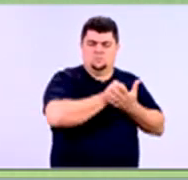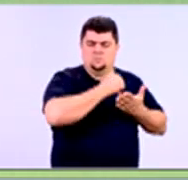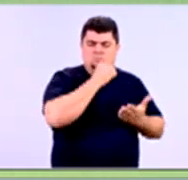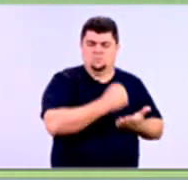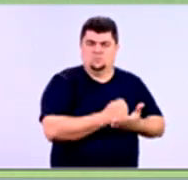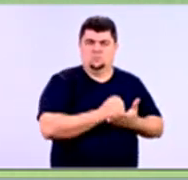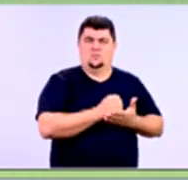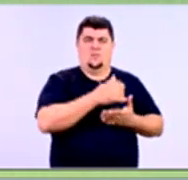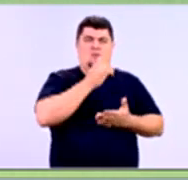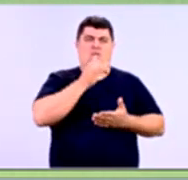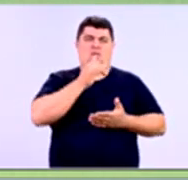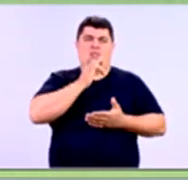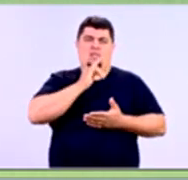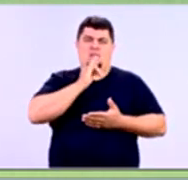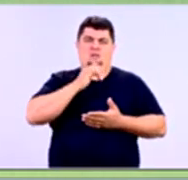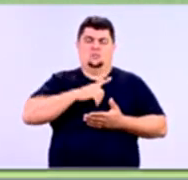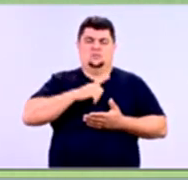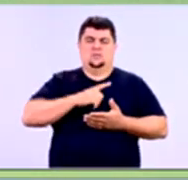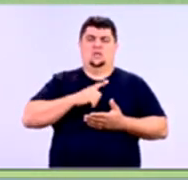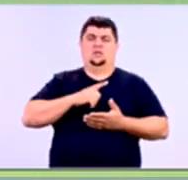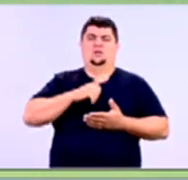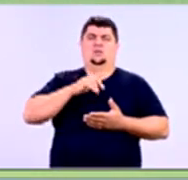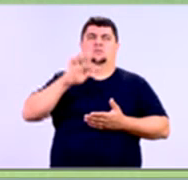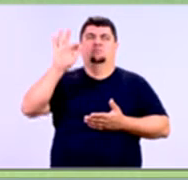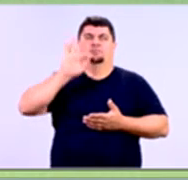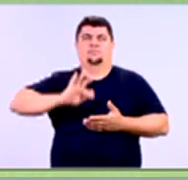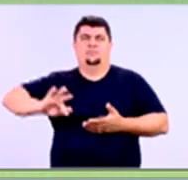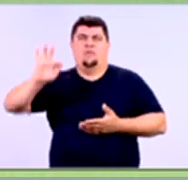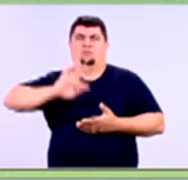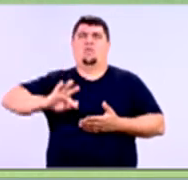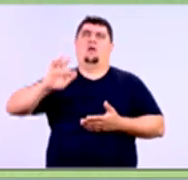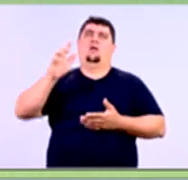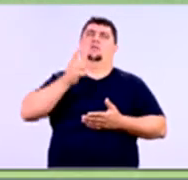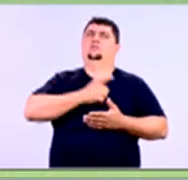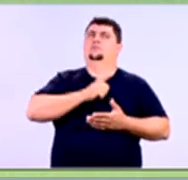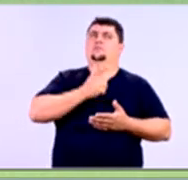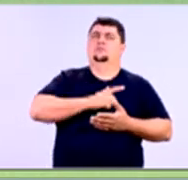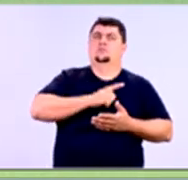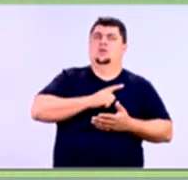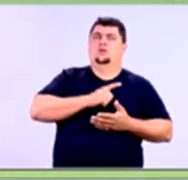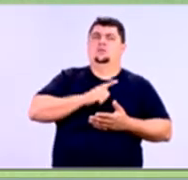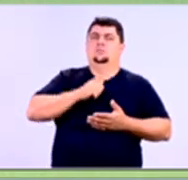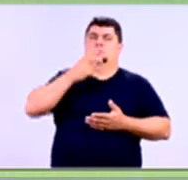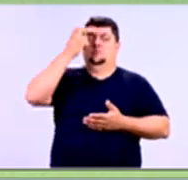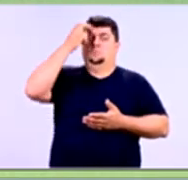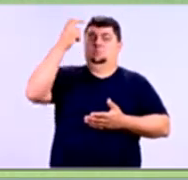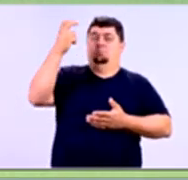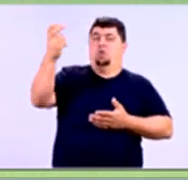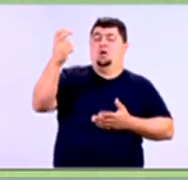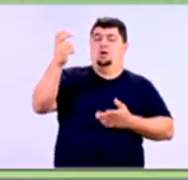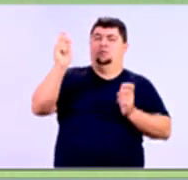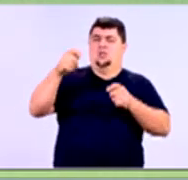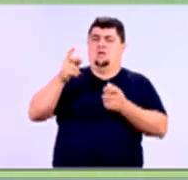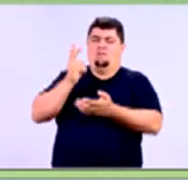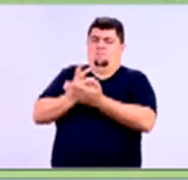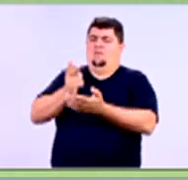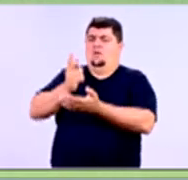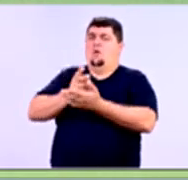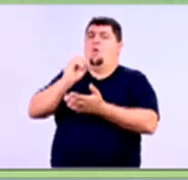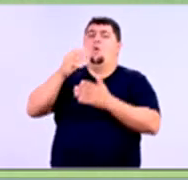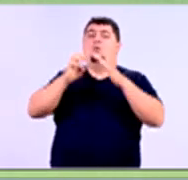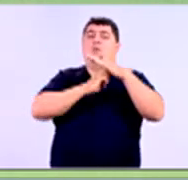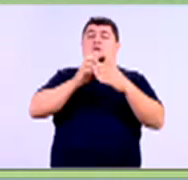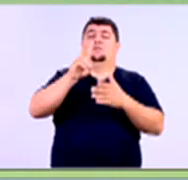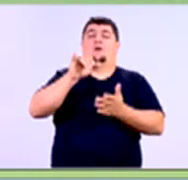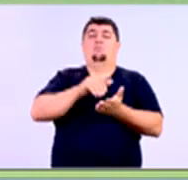buscou uma capacitação, fez uma faculdade, ela tem mais condições de se manter nesse emprego que